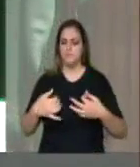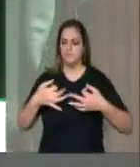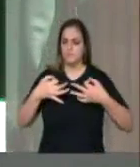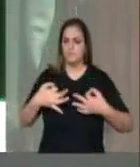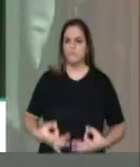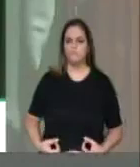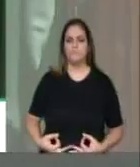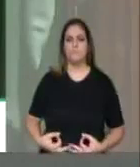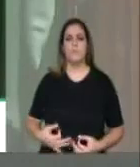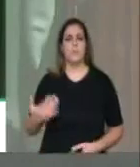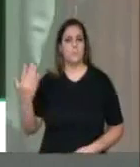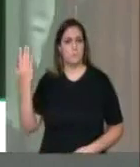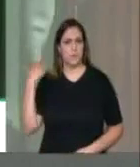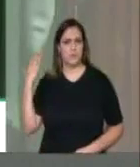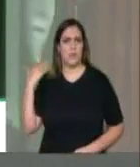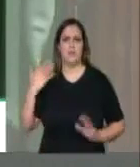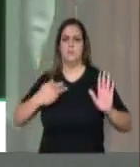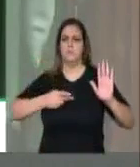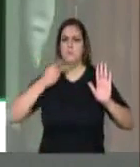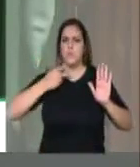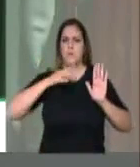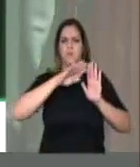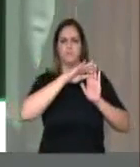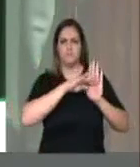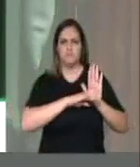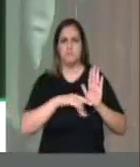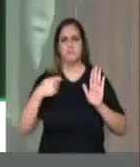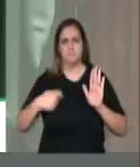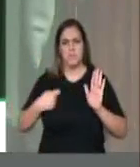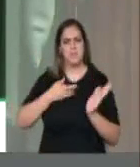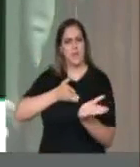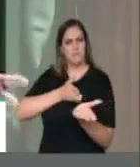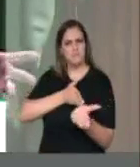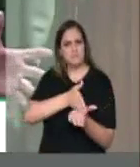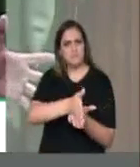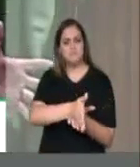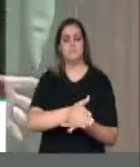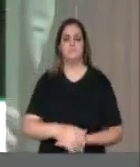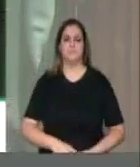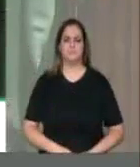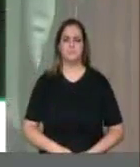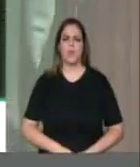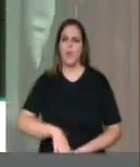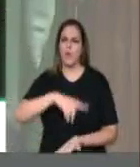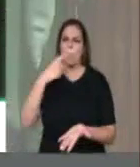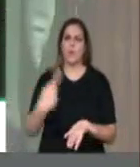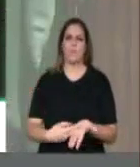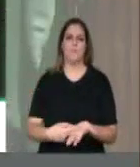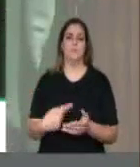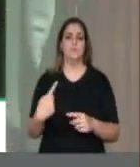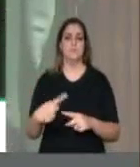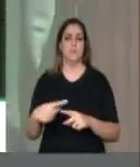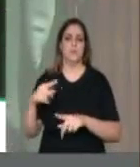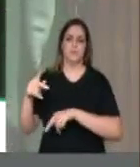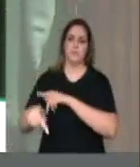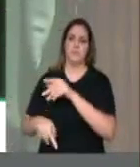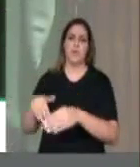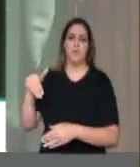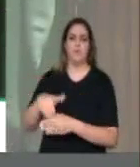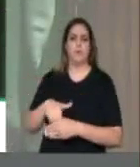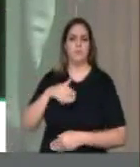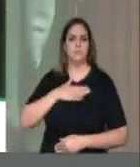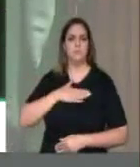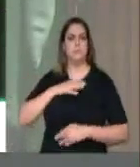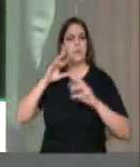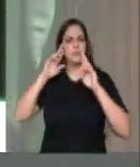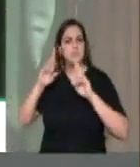caminhada eleitoral e tenho o mandato pautado aqui com o compromisso daqueles que me deram oportunidade de estar aqui, ou